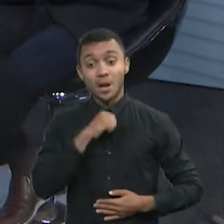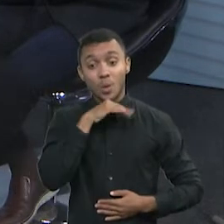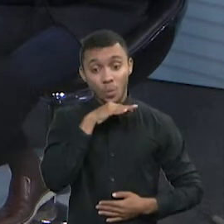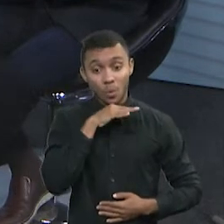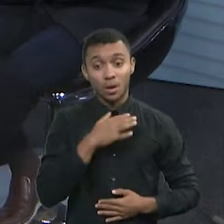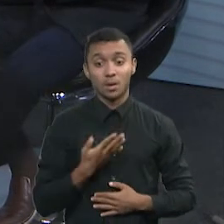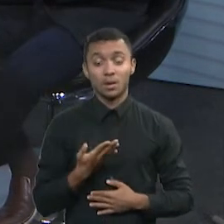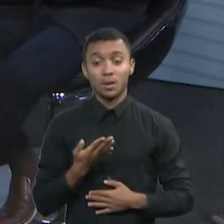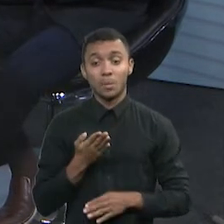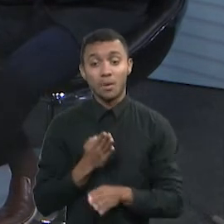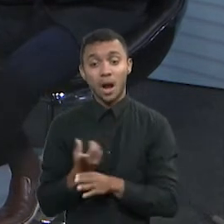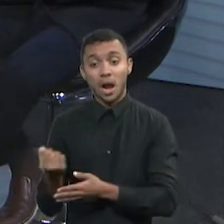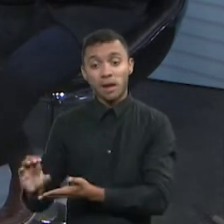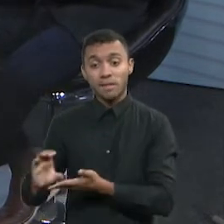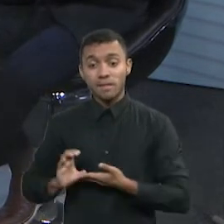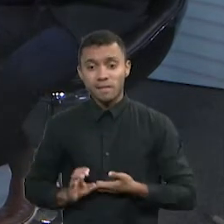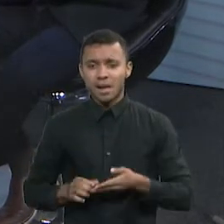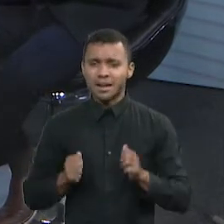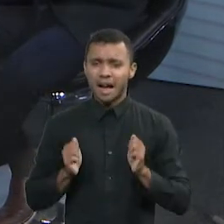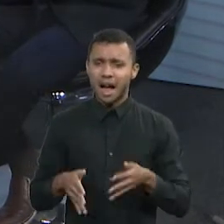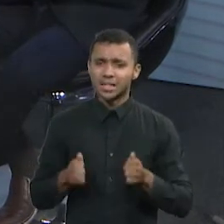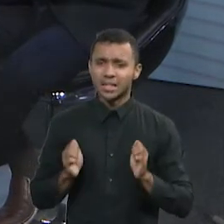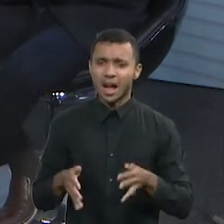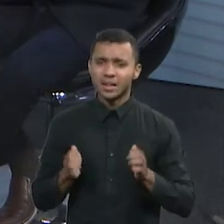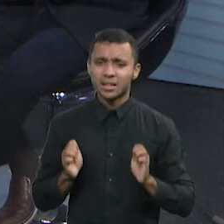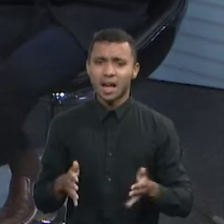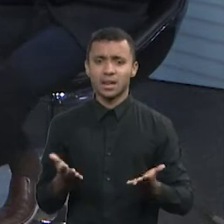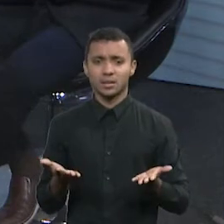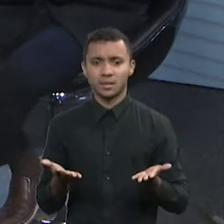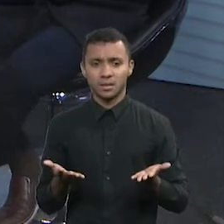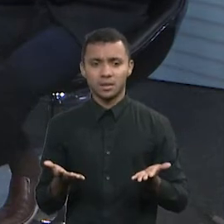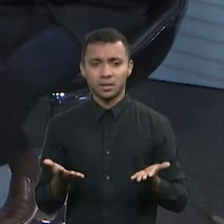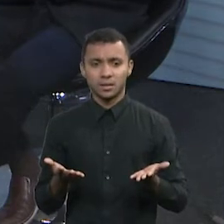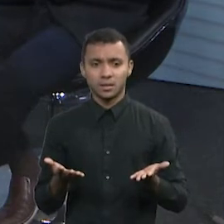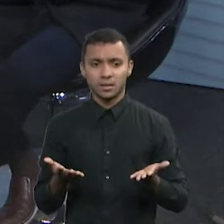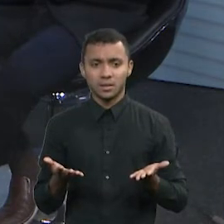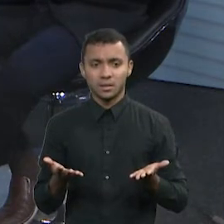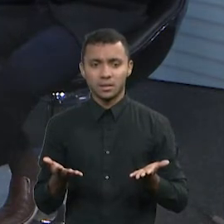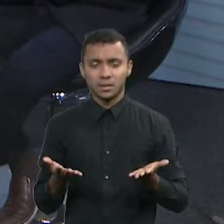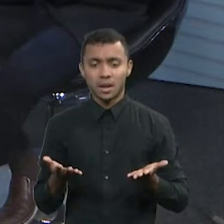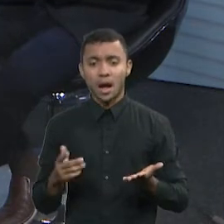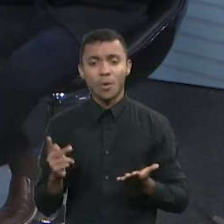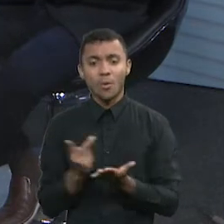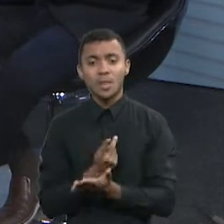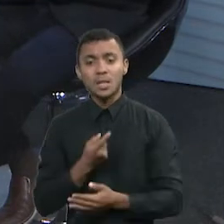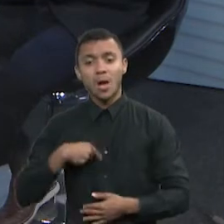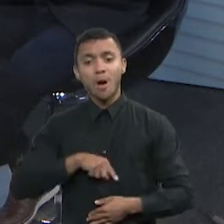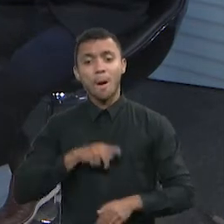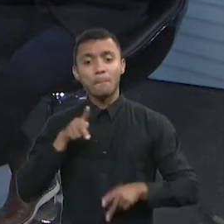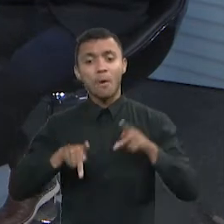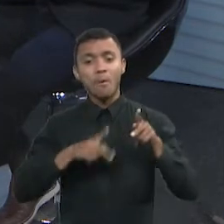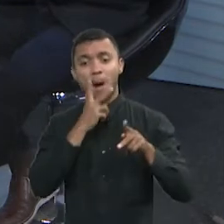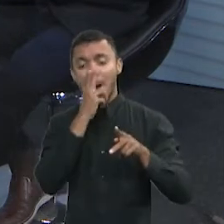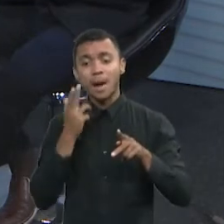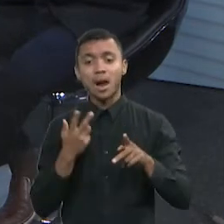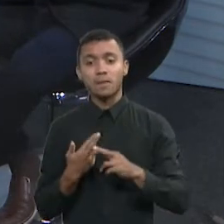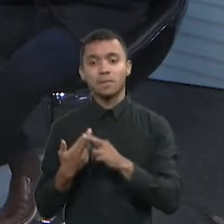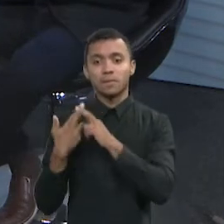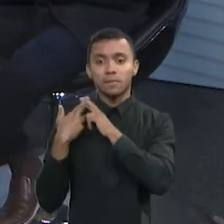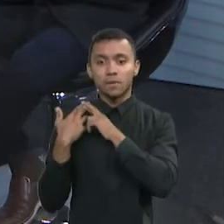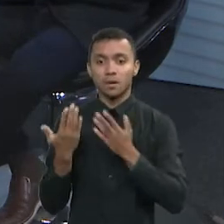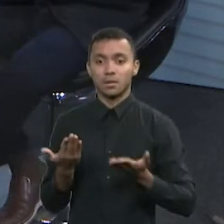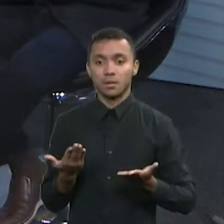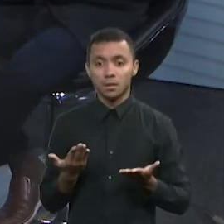diria... O gasto, às vezes, necessário, não precisa. diria o bom matuto, no espinhaço do contribuinte. No espinhaço do contribuinte. Essa é realidade. E o